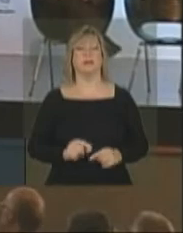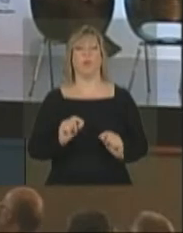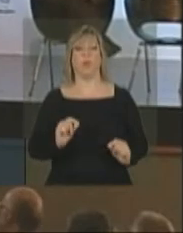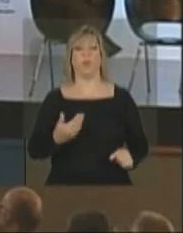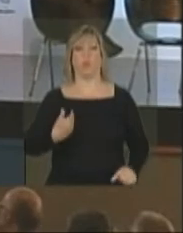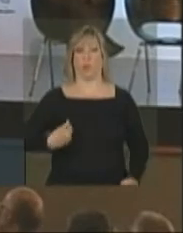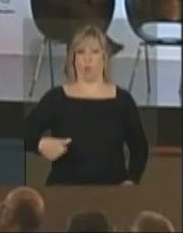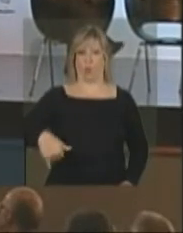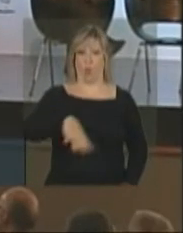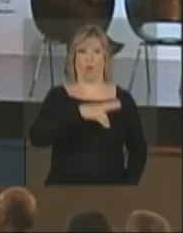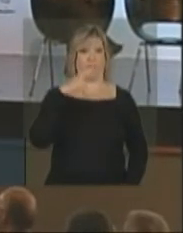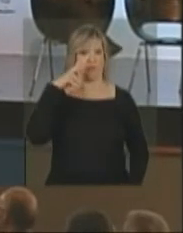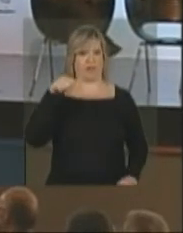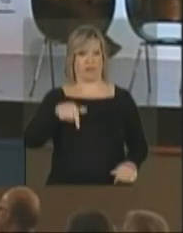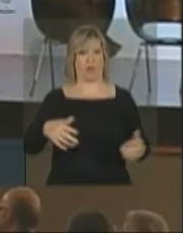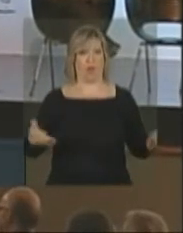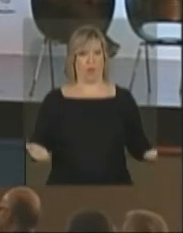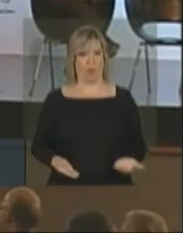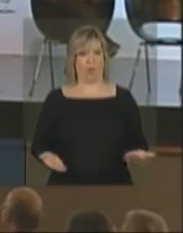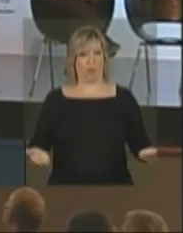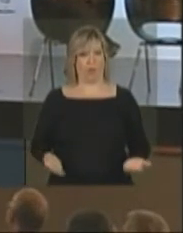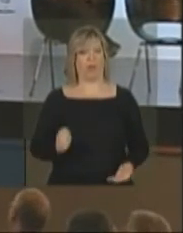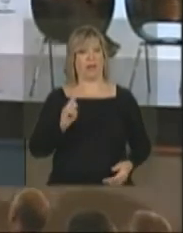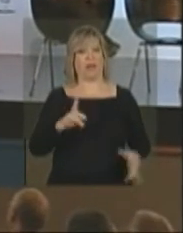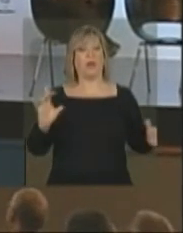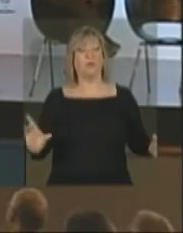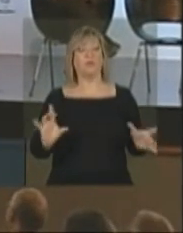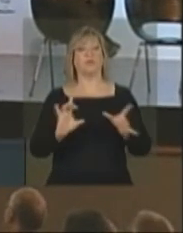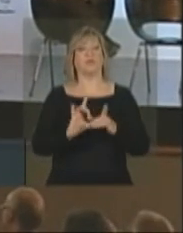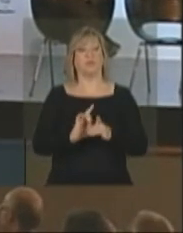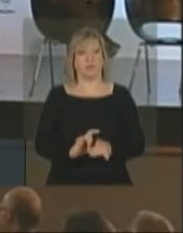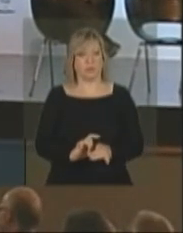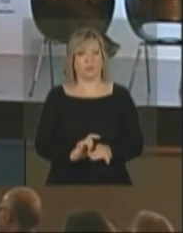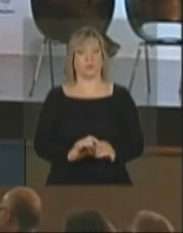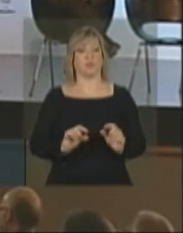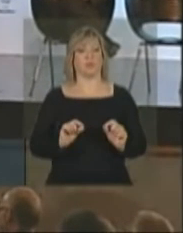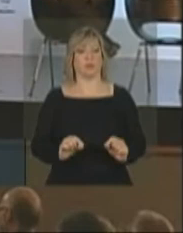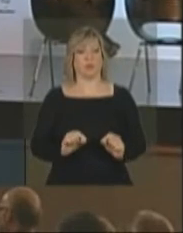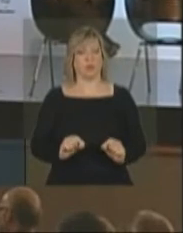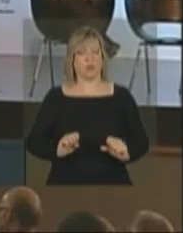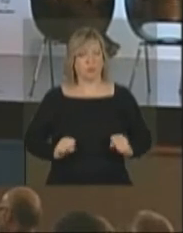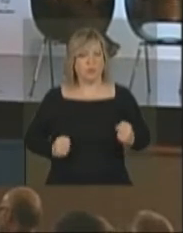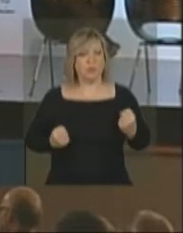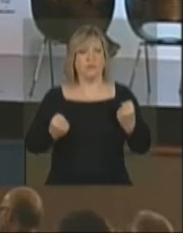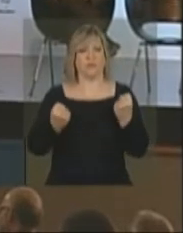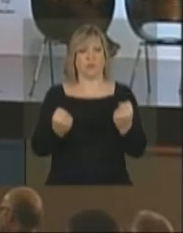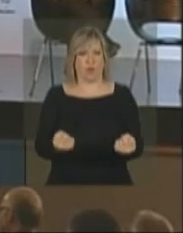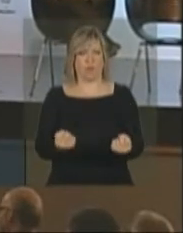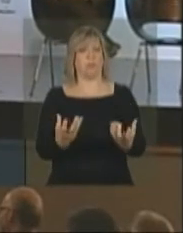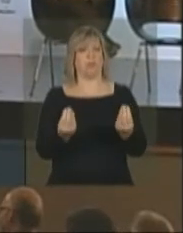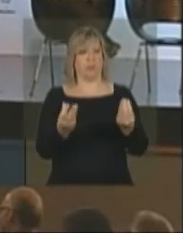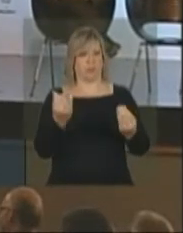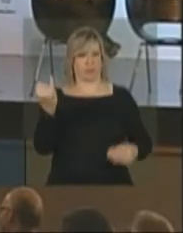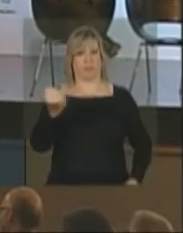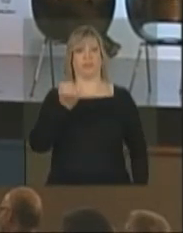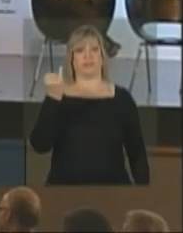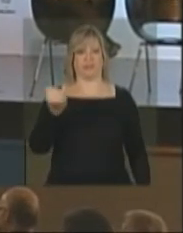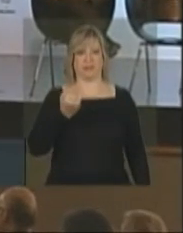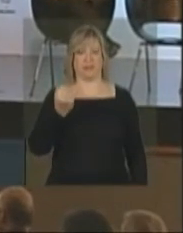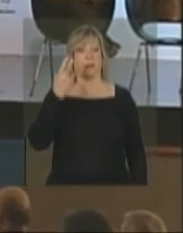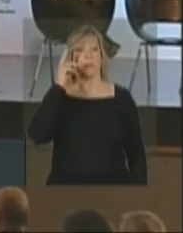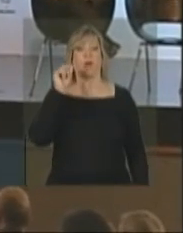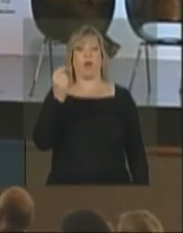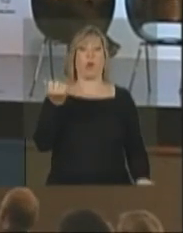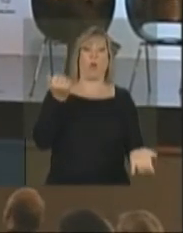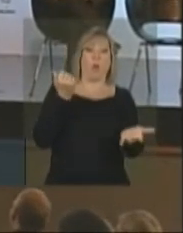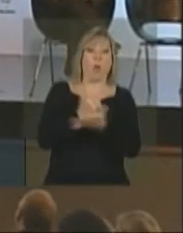O nós vemos aqui hoje é a conjugação de um esforço muito importante para que